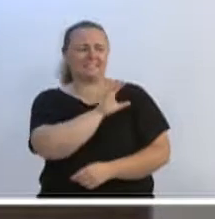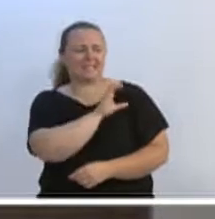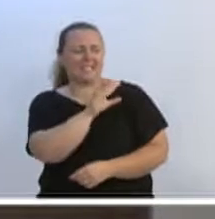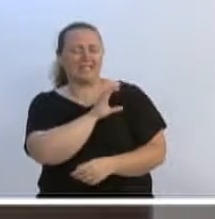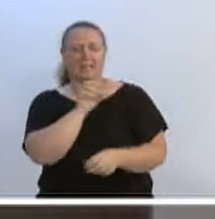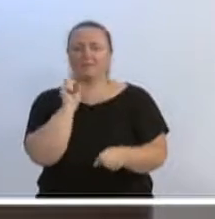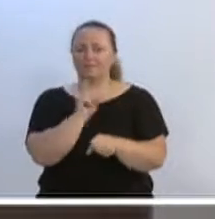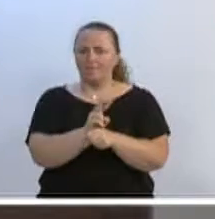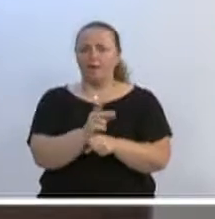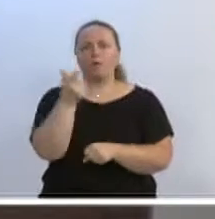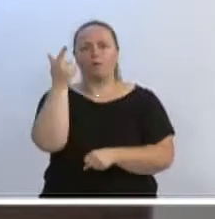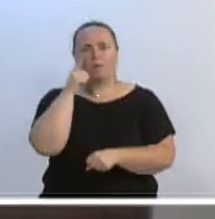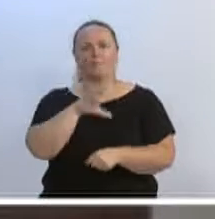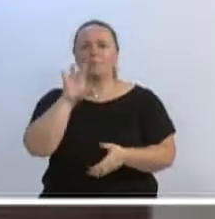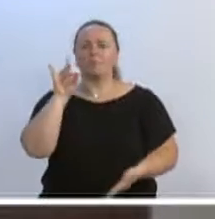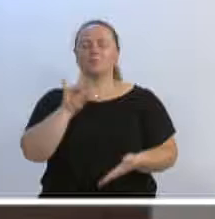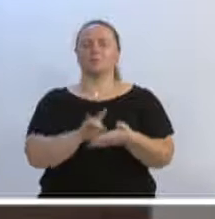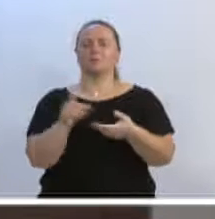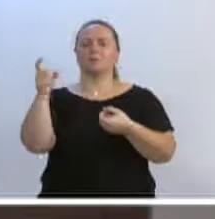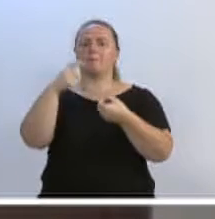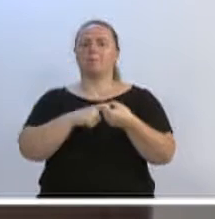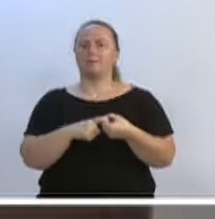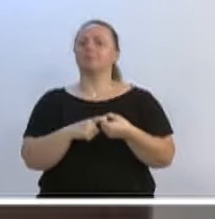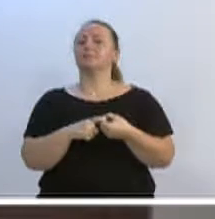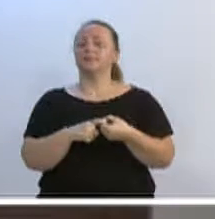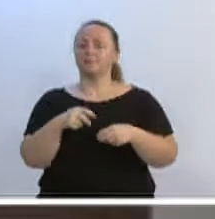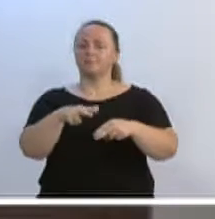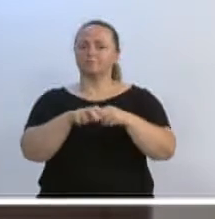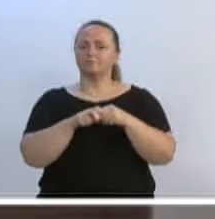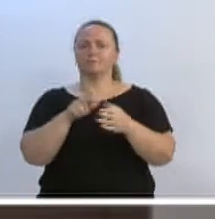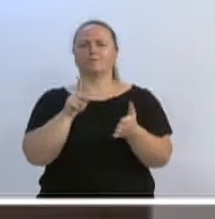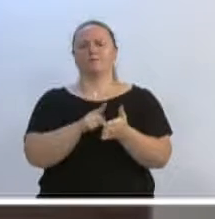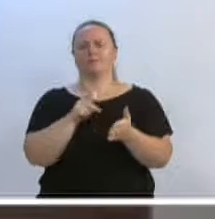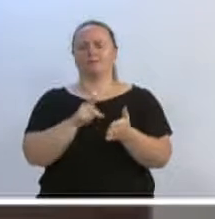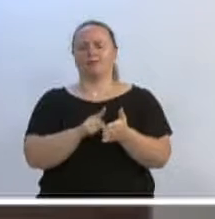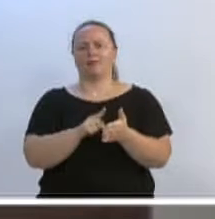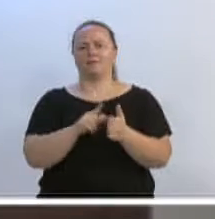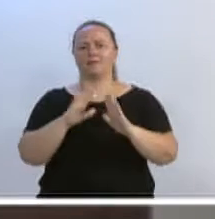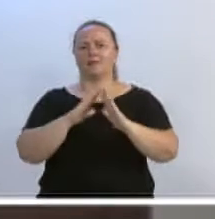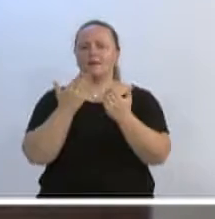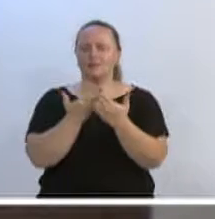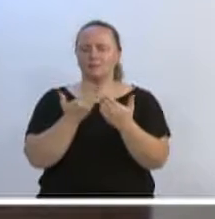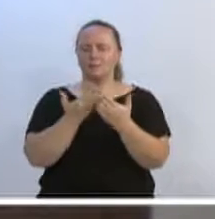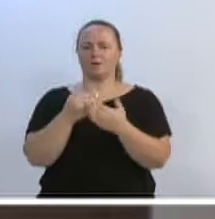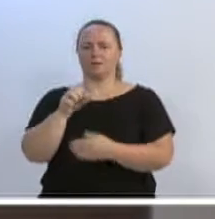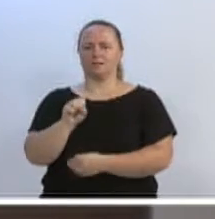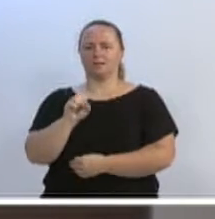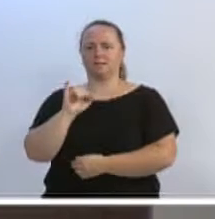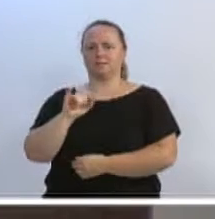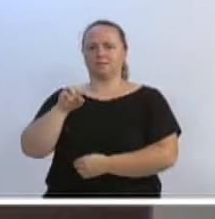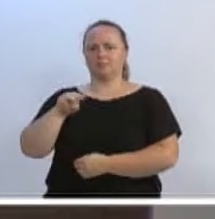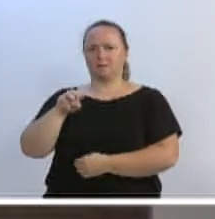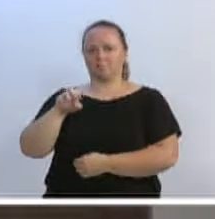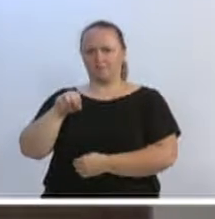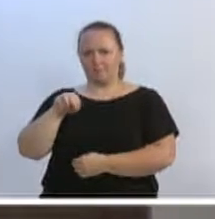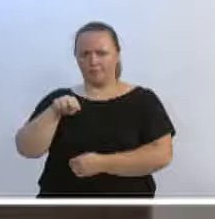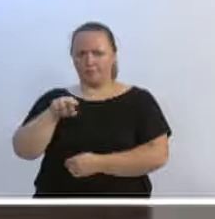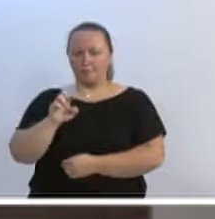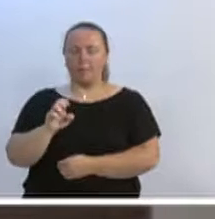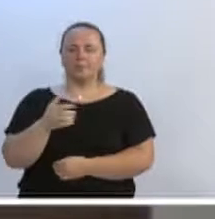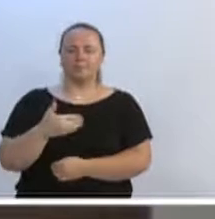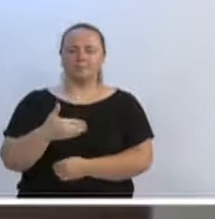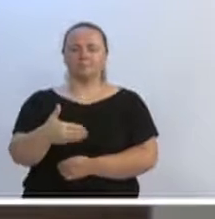creche, nós vamos, junto com a parceria, e quero agradecer aqui a diretora Simone, da Escola Padre José Maurício, que vai ceder a sala, onde nós vamos agora